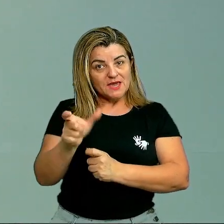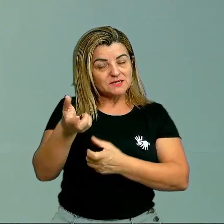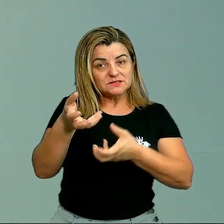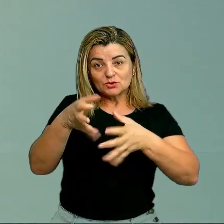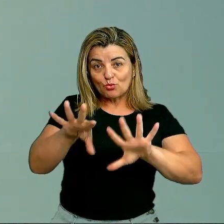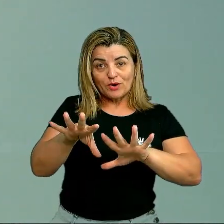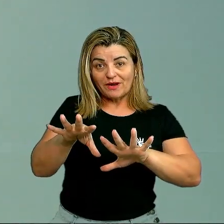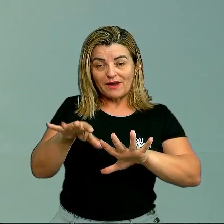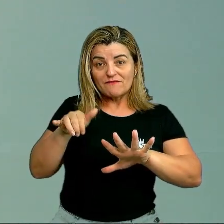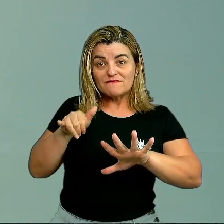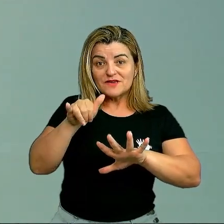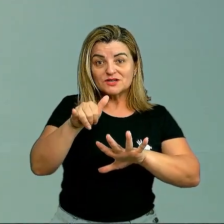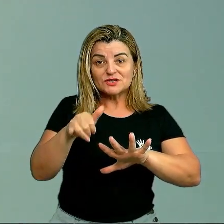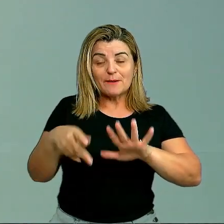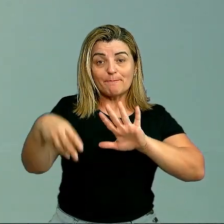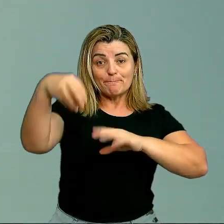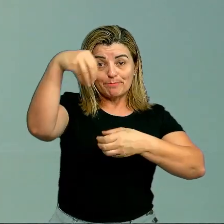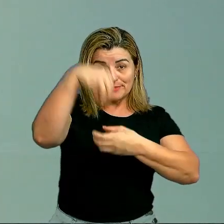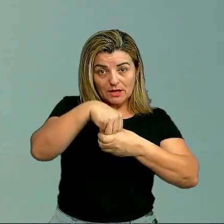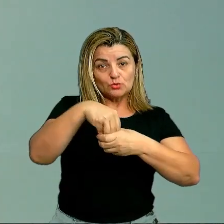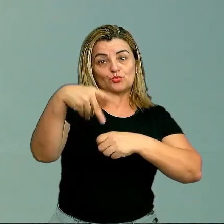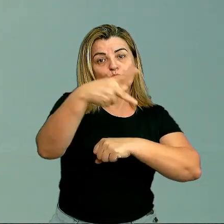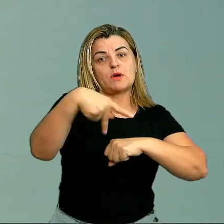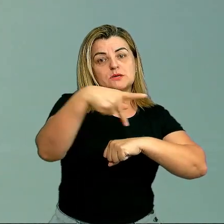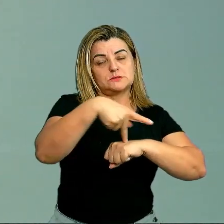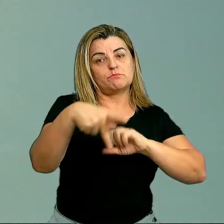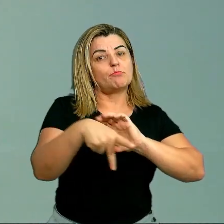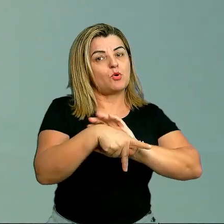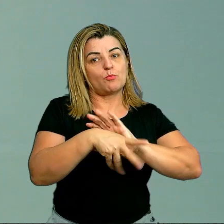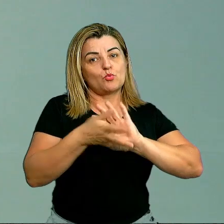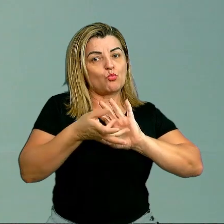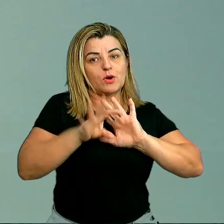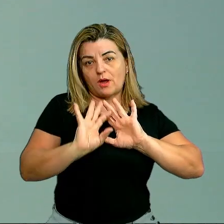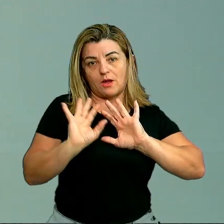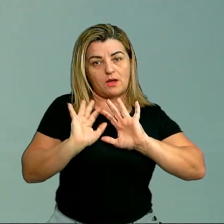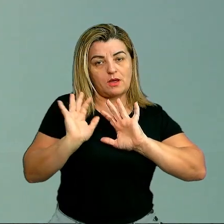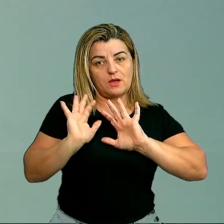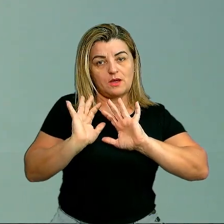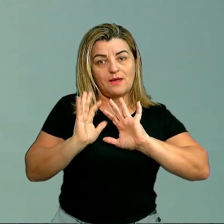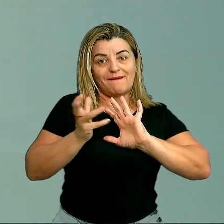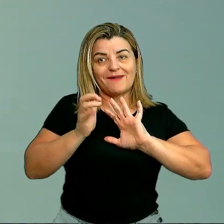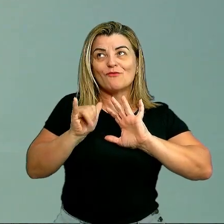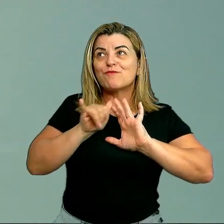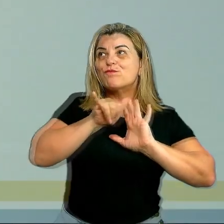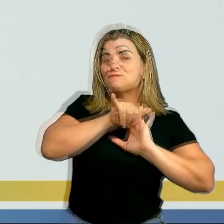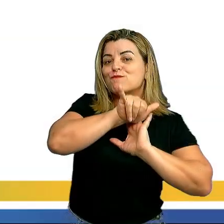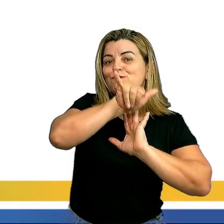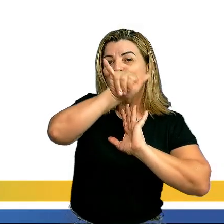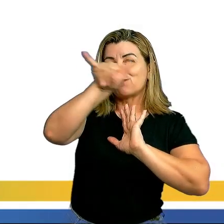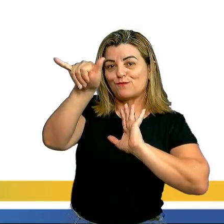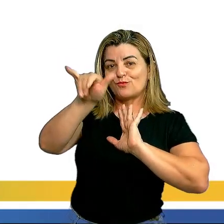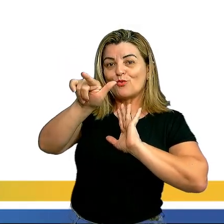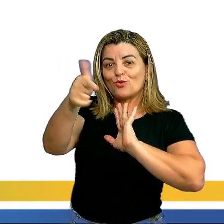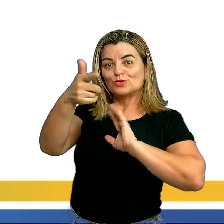viajar pelo país dele. Tudo bem? Tem interesse em viajar no país exterior.